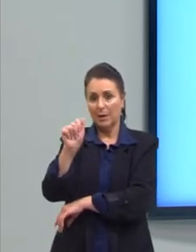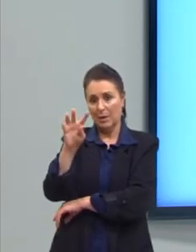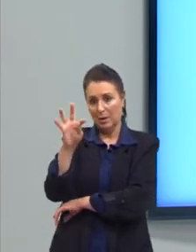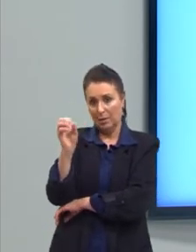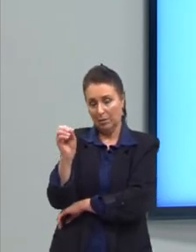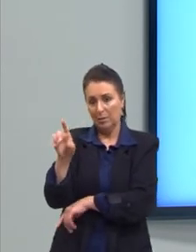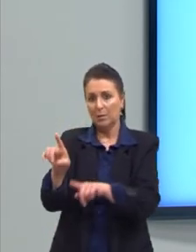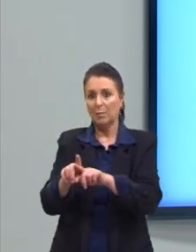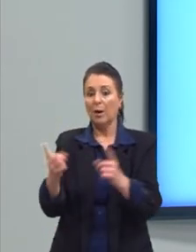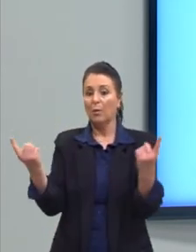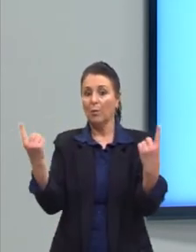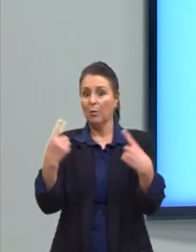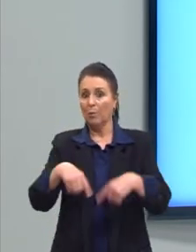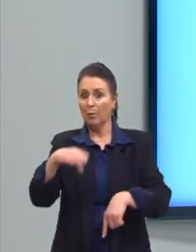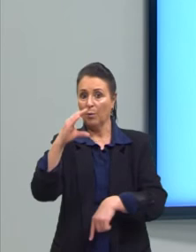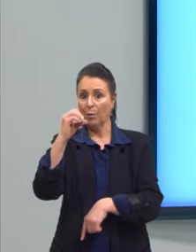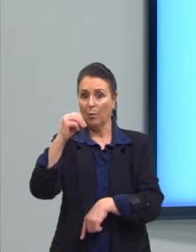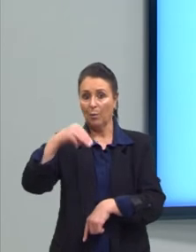Competição.